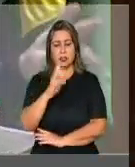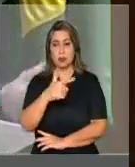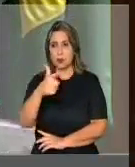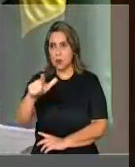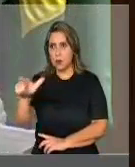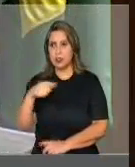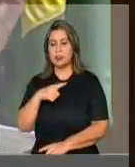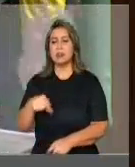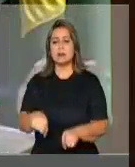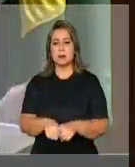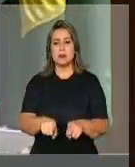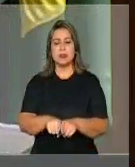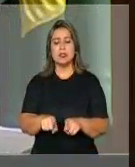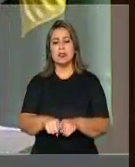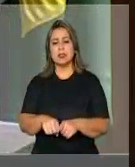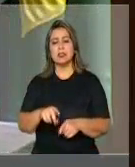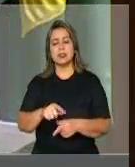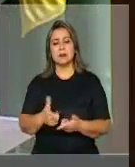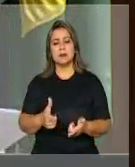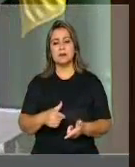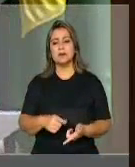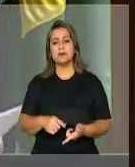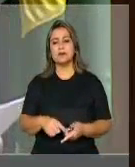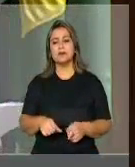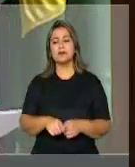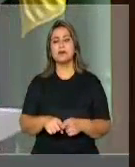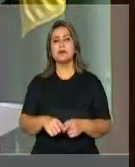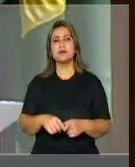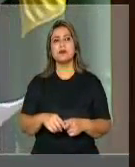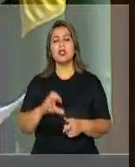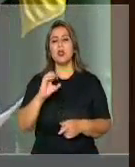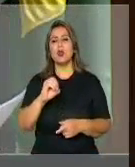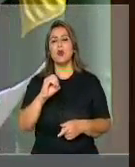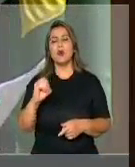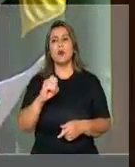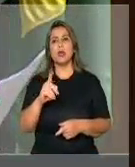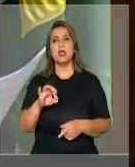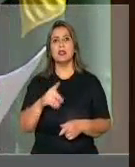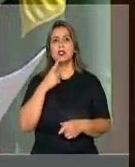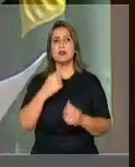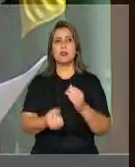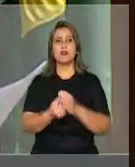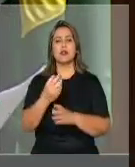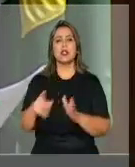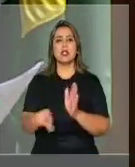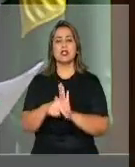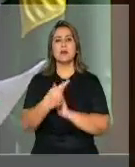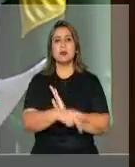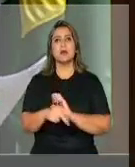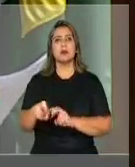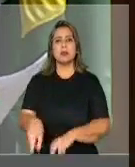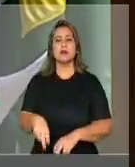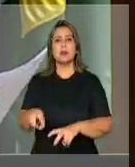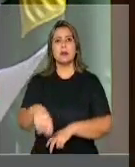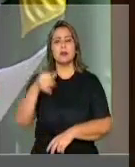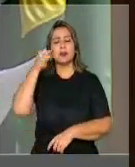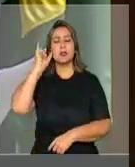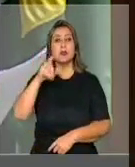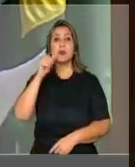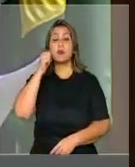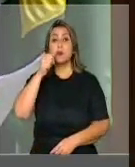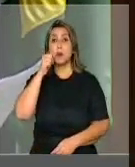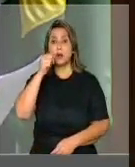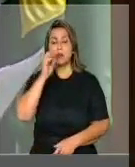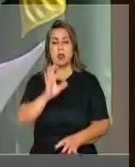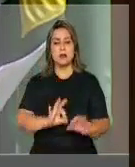como tantas outras e tantos outros exemplos, essa cooperativa foi criada por agricultores, presidida por uma mulher,